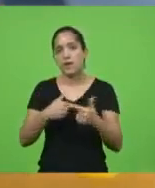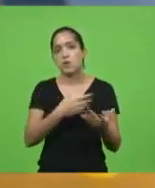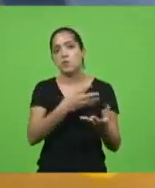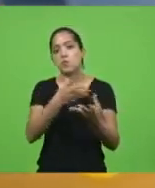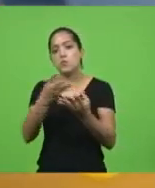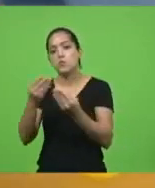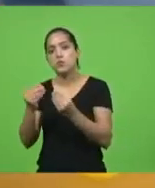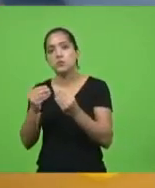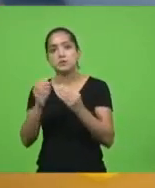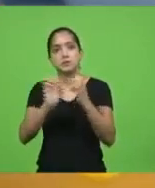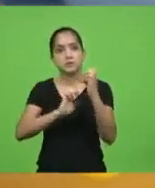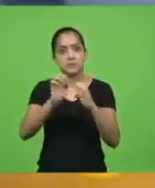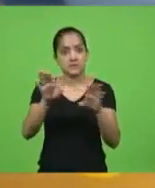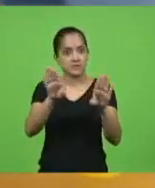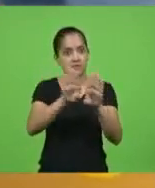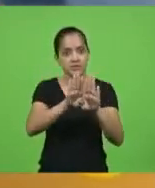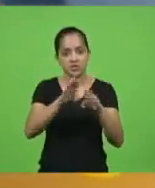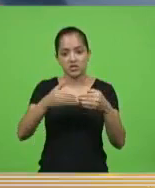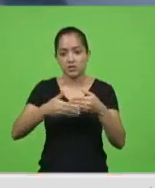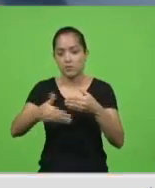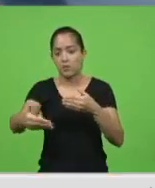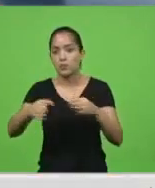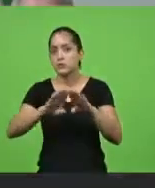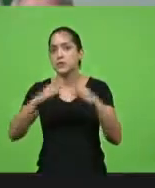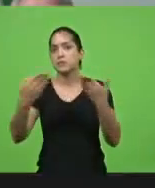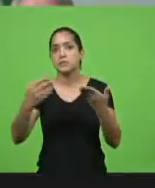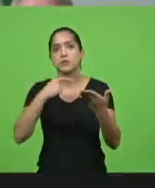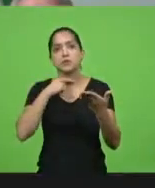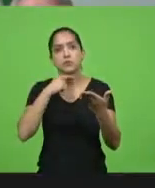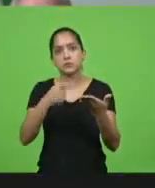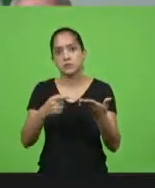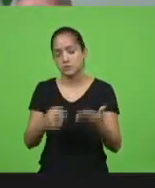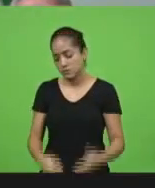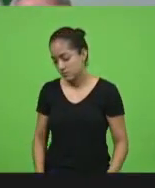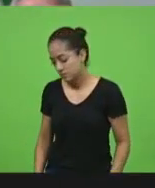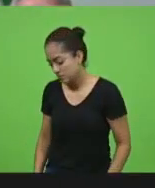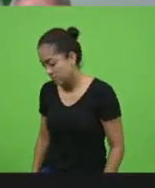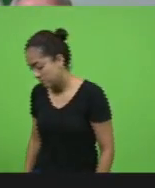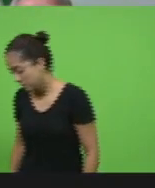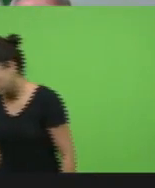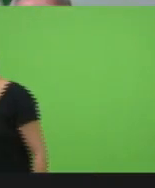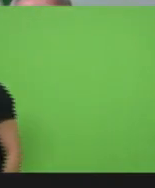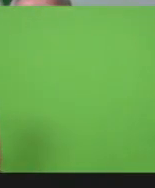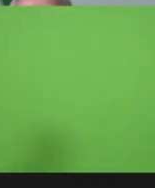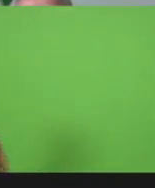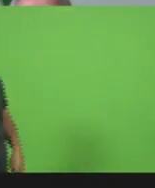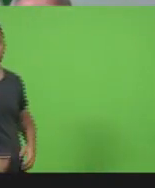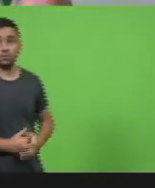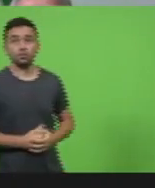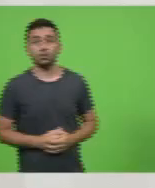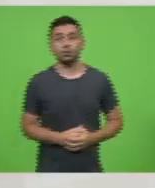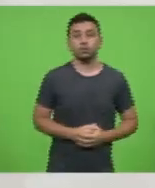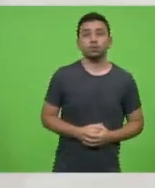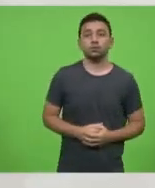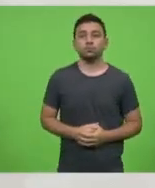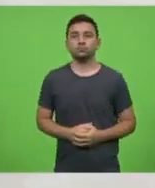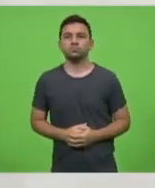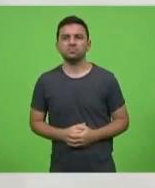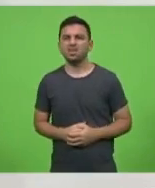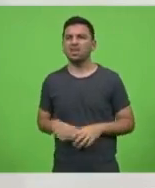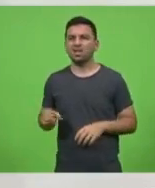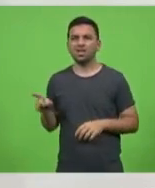fechar não abre mais. Pode cortar por aí. fechar pela última vez. Não abre. Obrigado. Acho que esse prefeito falou tudo.